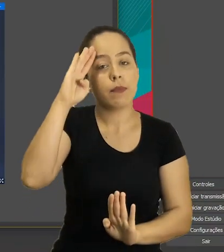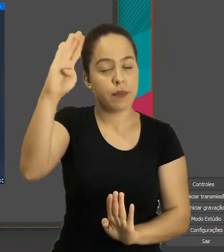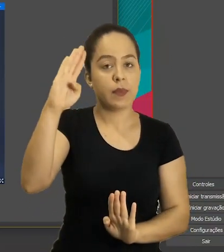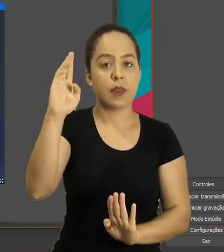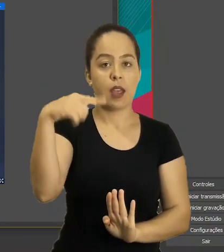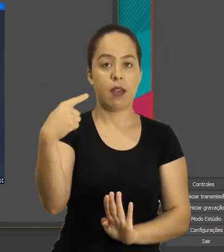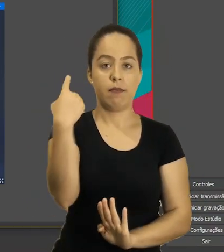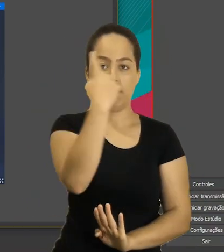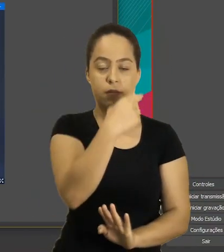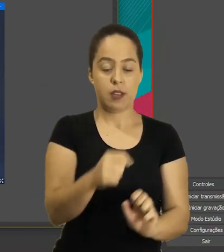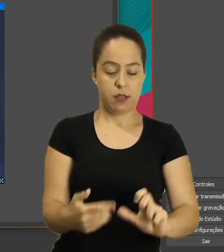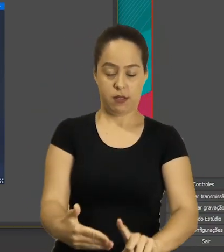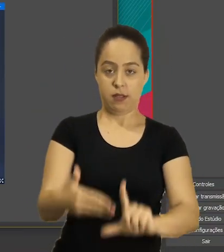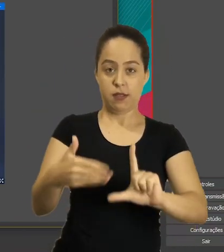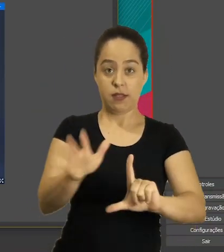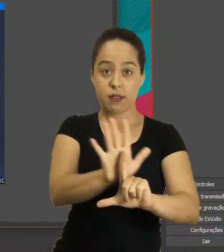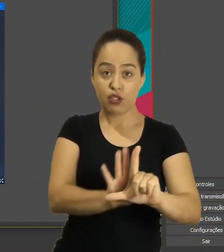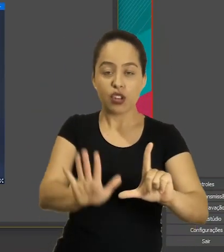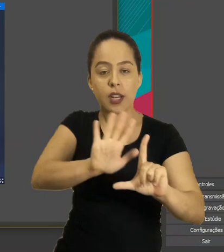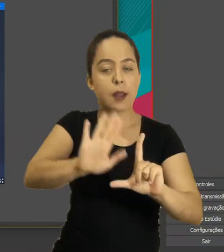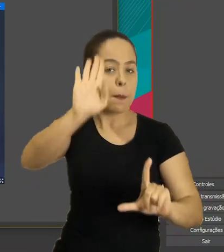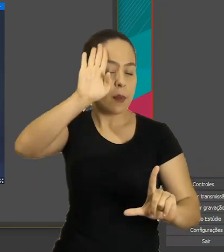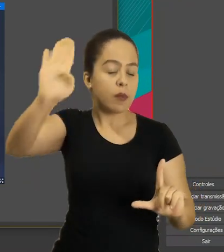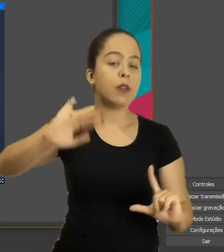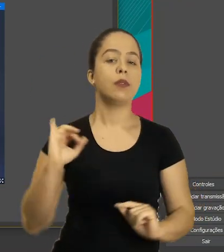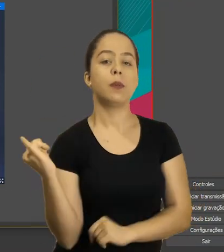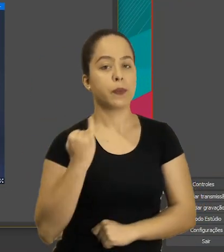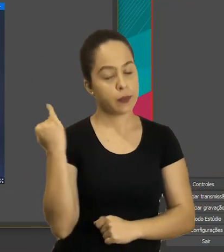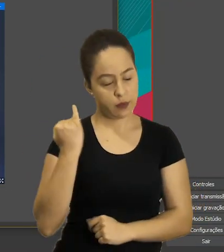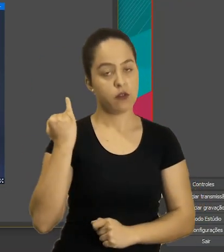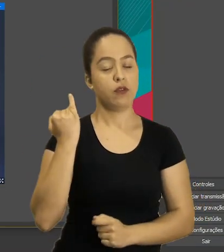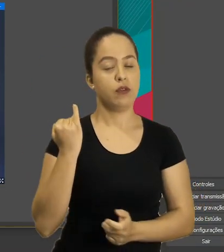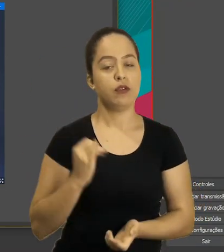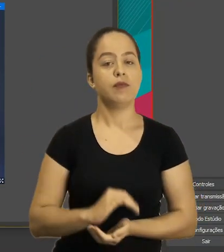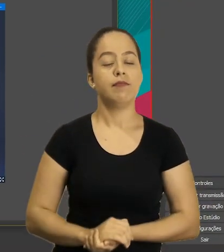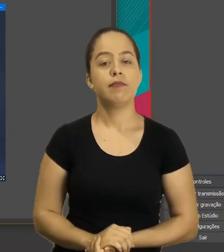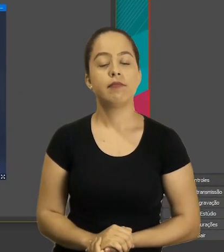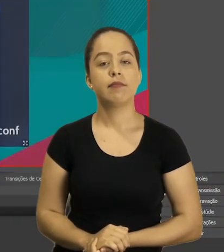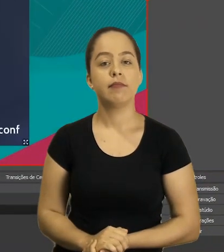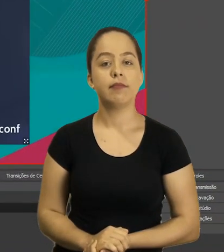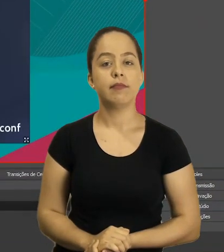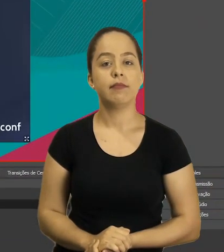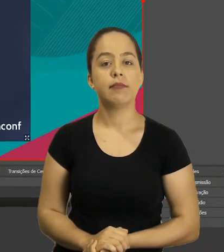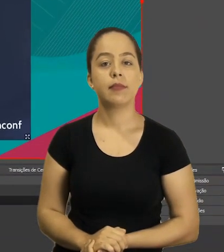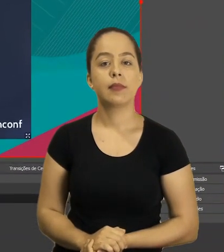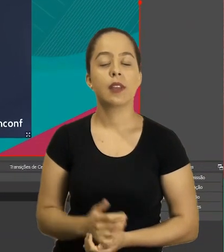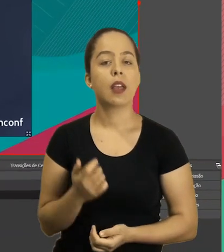Deixar apenas a janela principal. Vou fechar aqui.